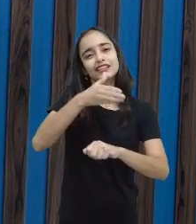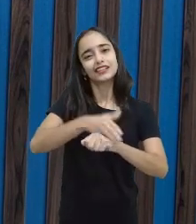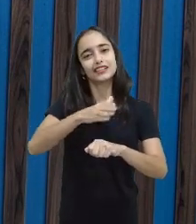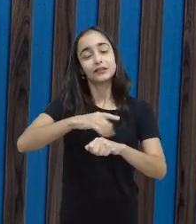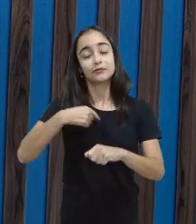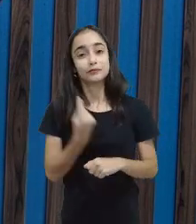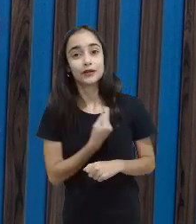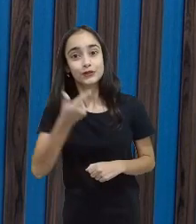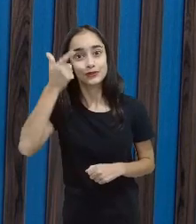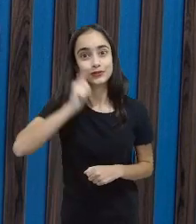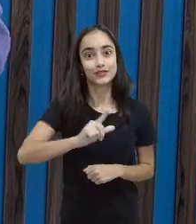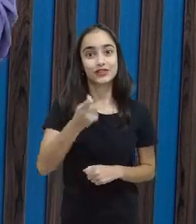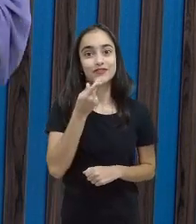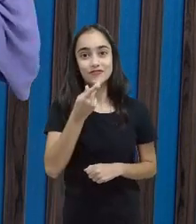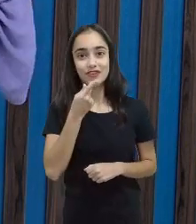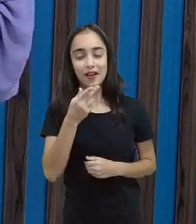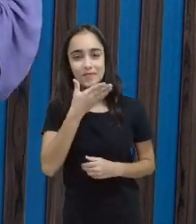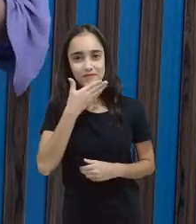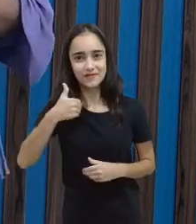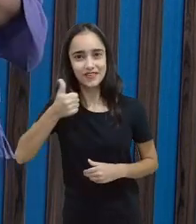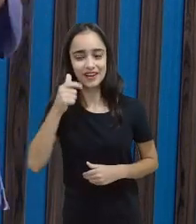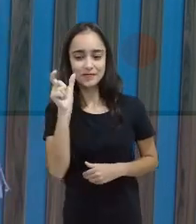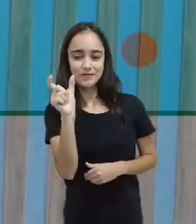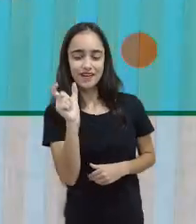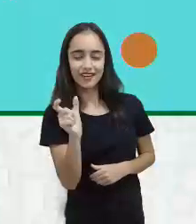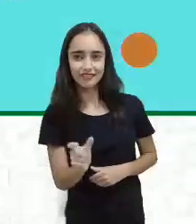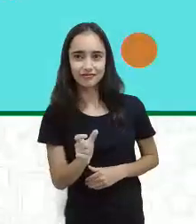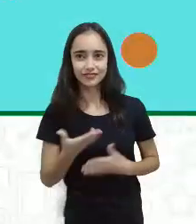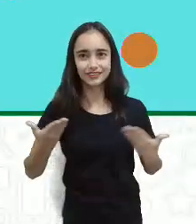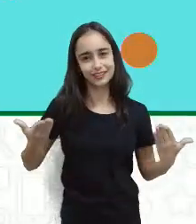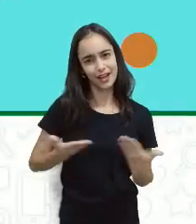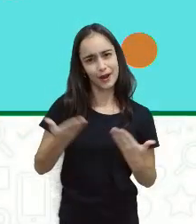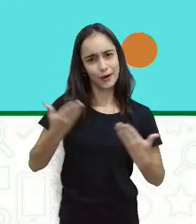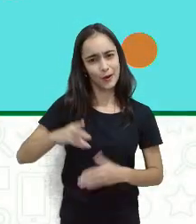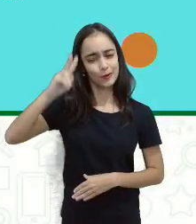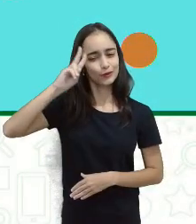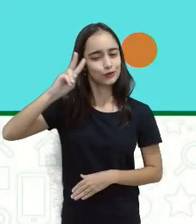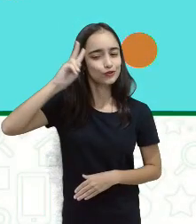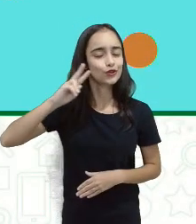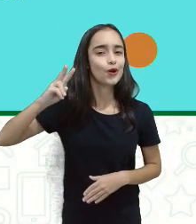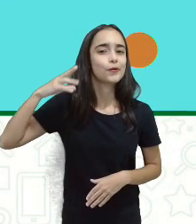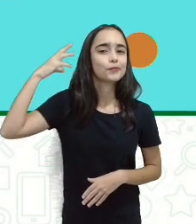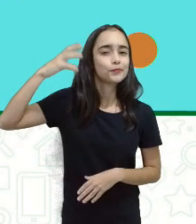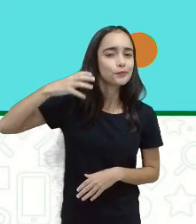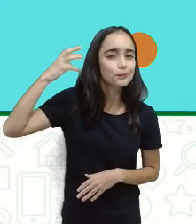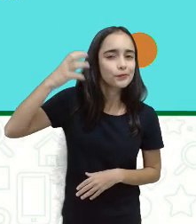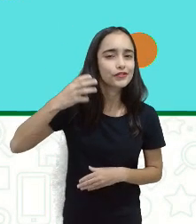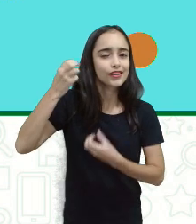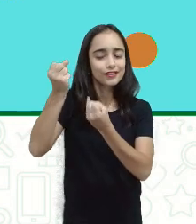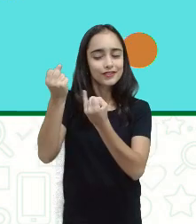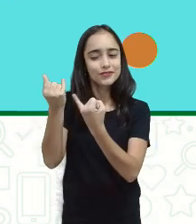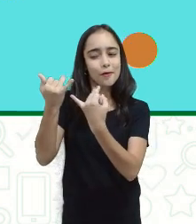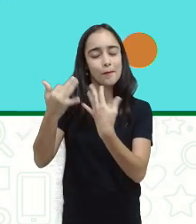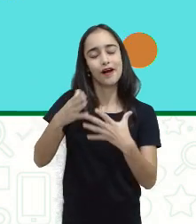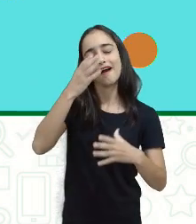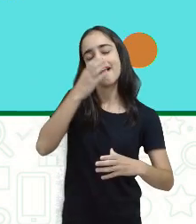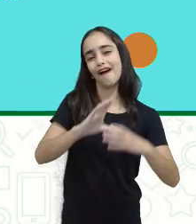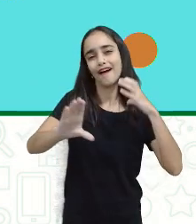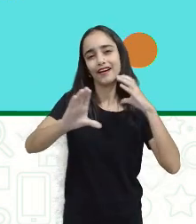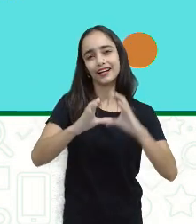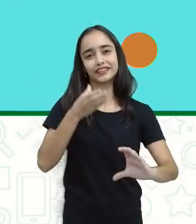falar melhor as palavras. As histórias cantadas. São músicas que cantam, contam,